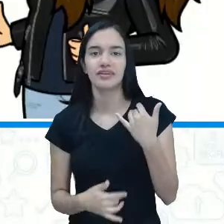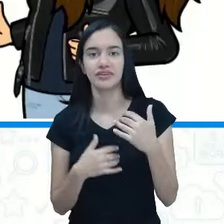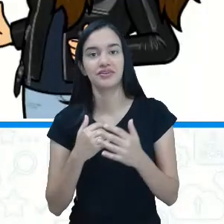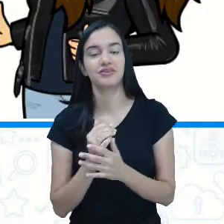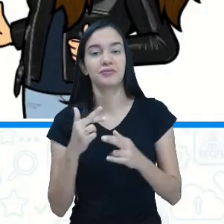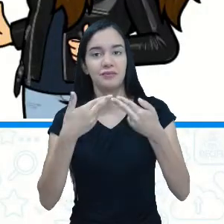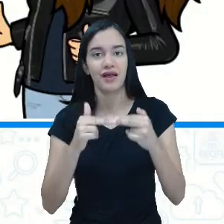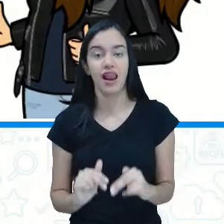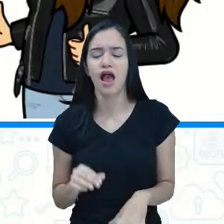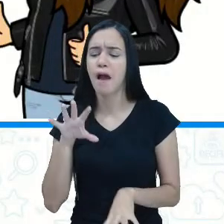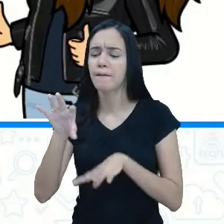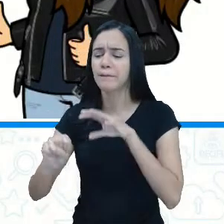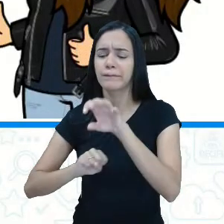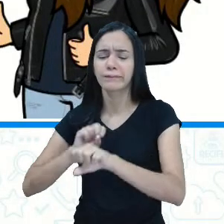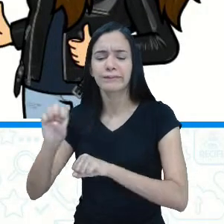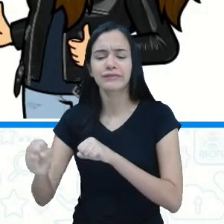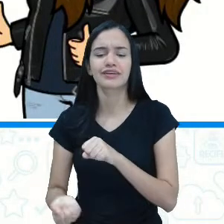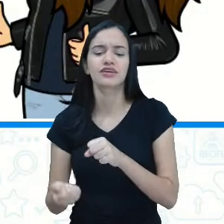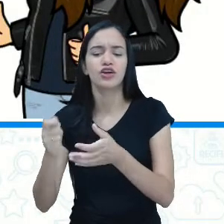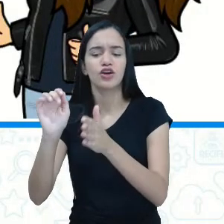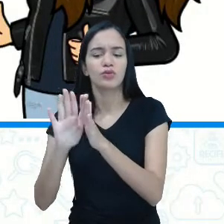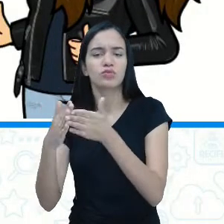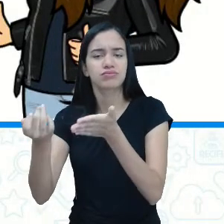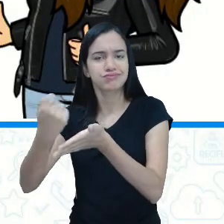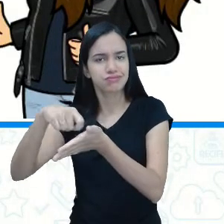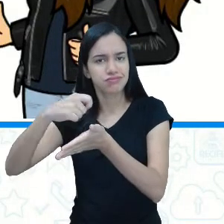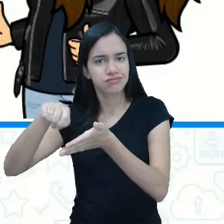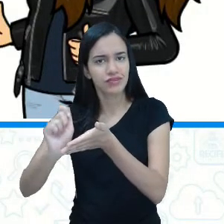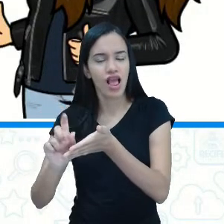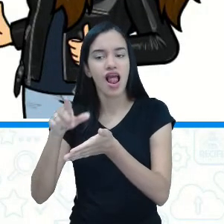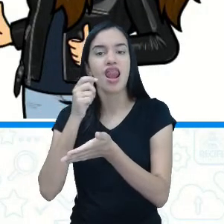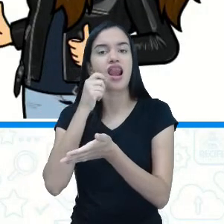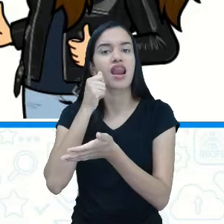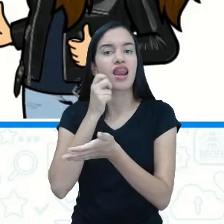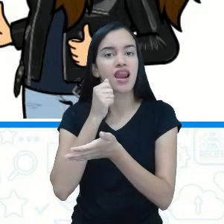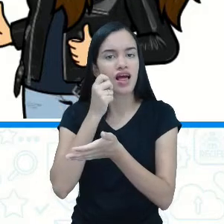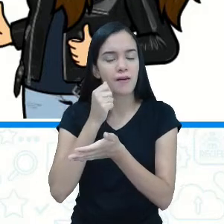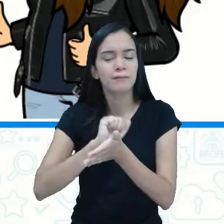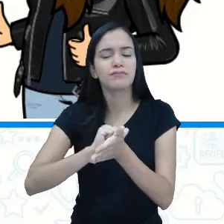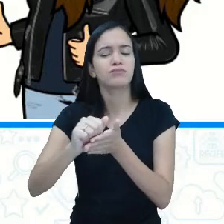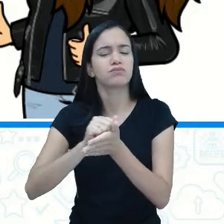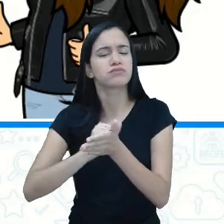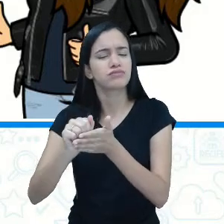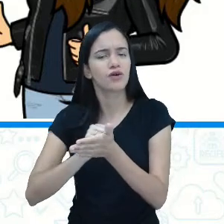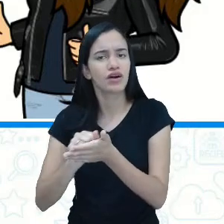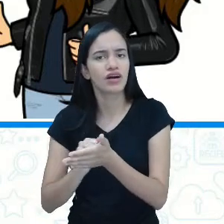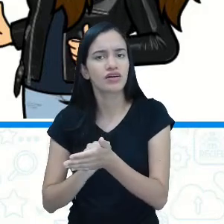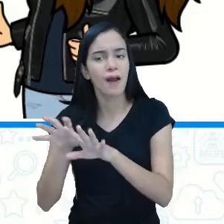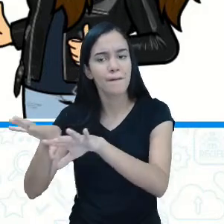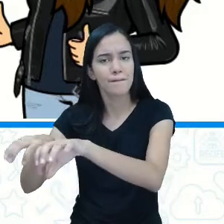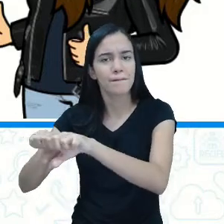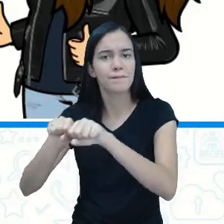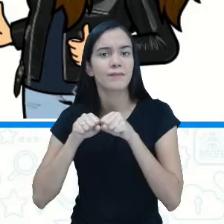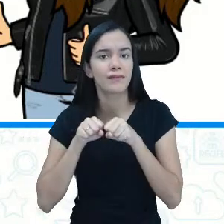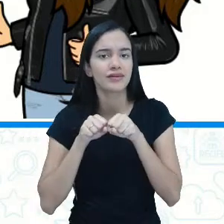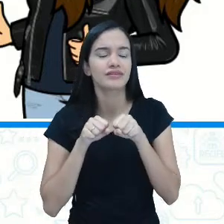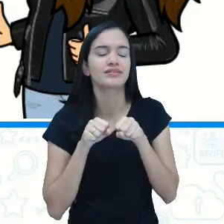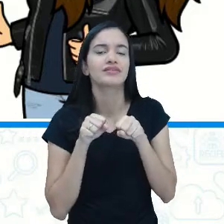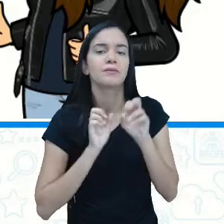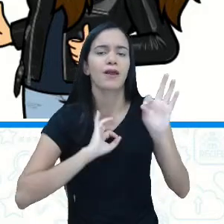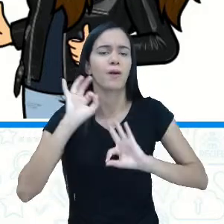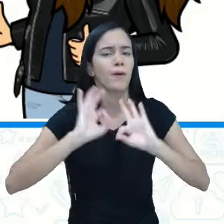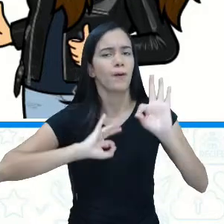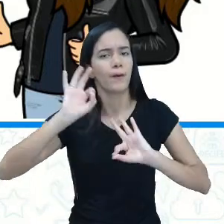Pegue seu material. Separa aí teu caderno, teu lápis, tua borracha. Para quem sabe até escrever alguma